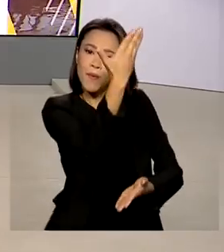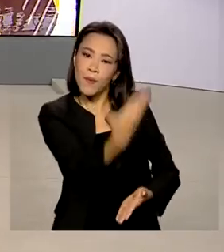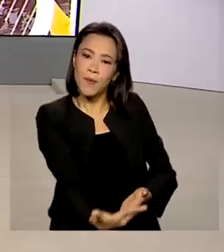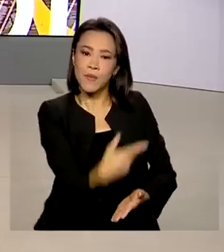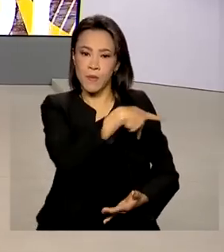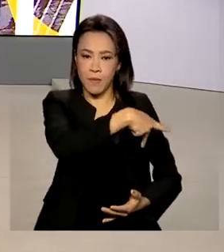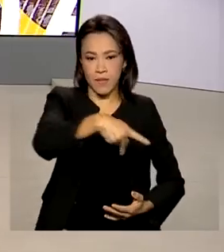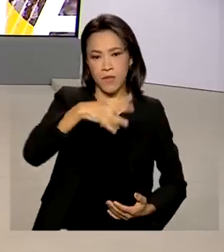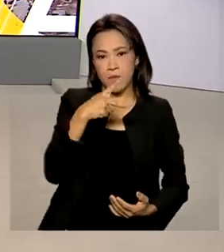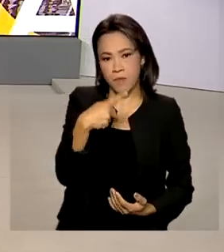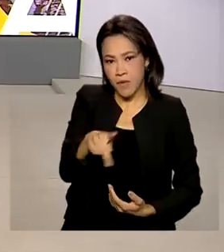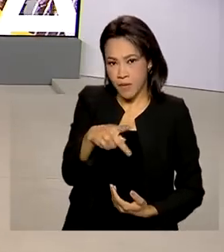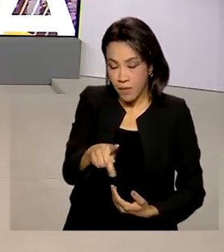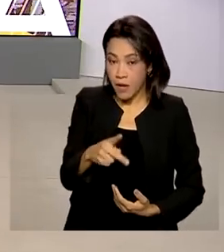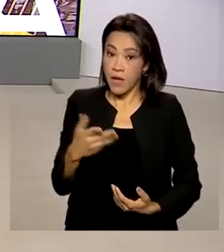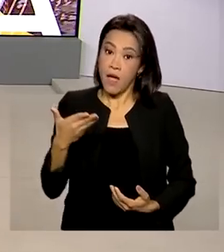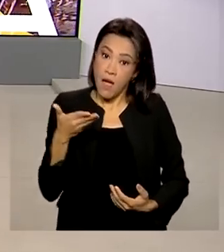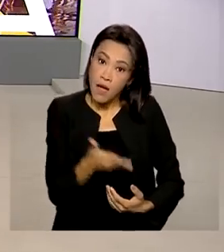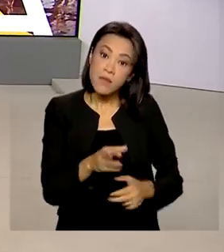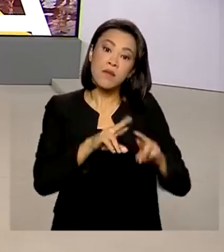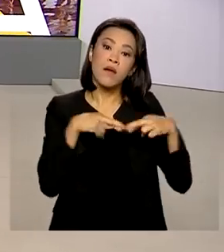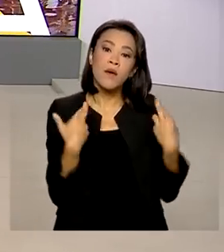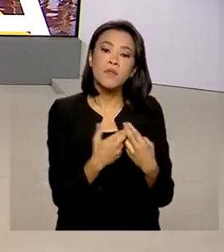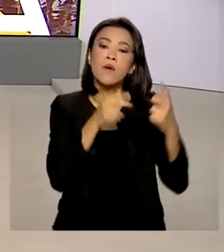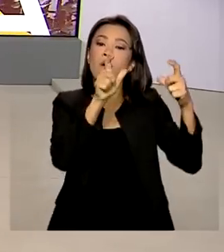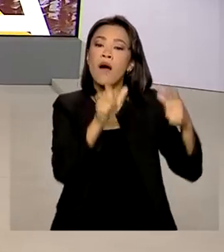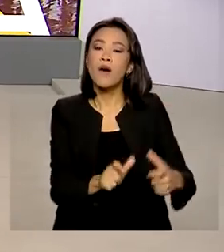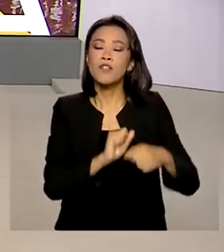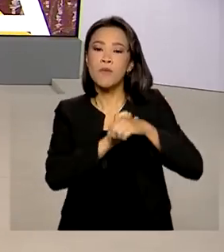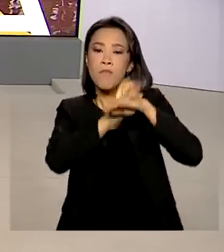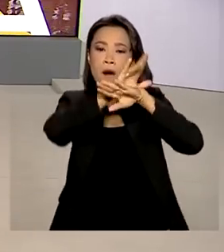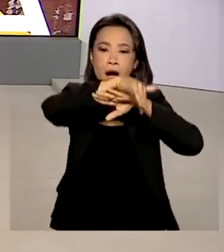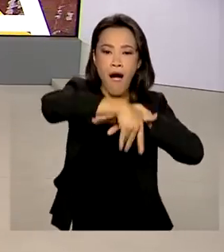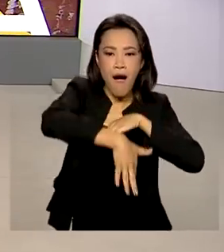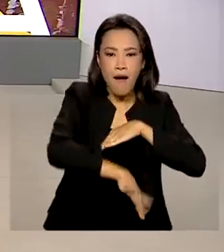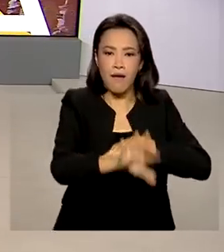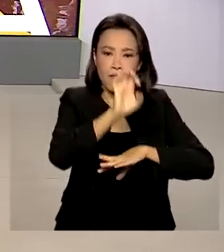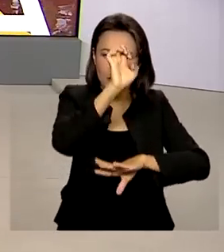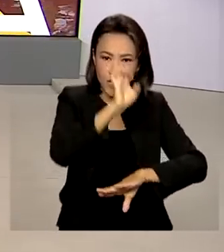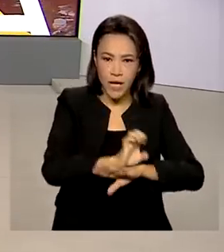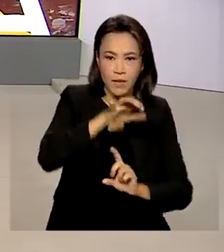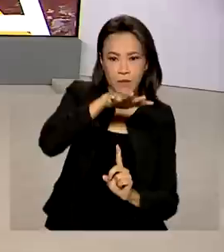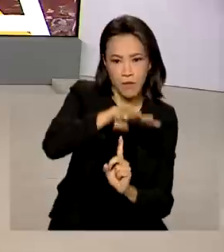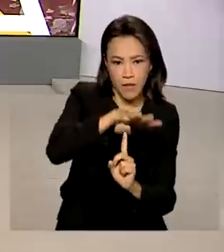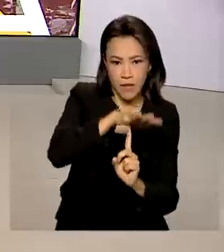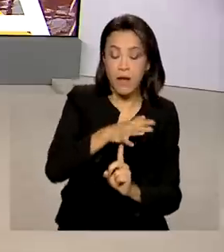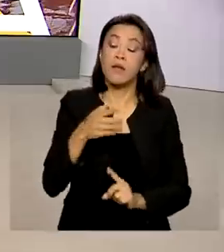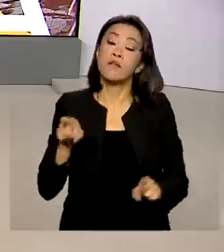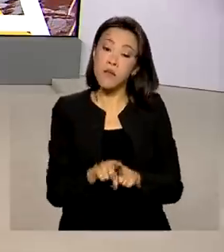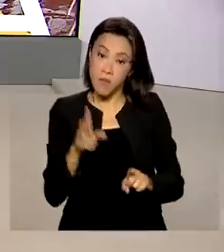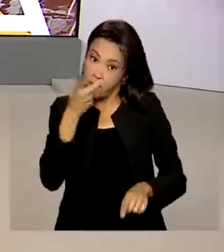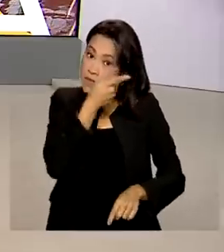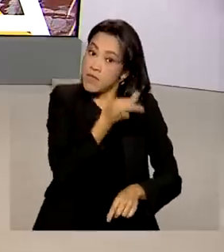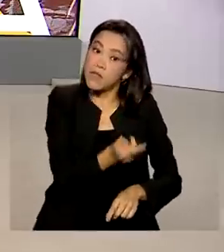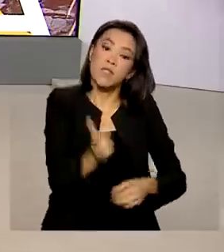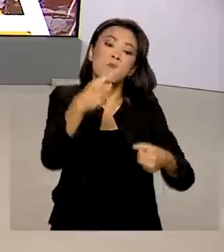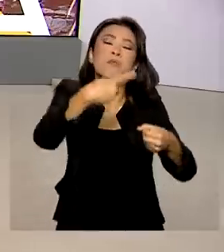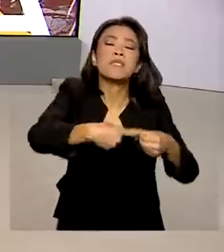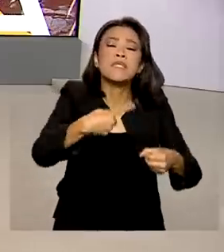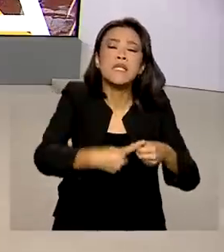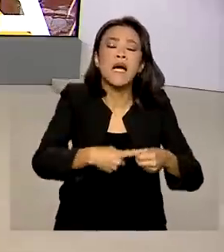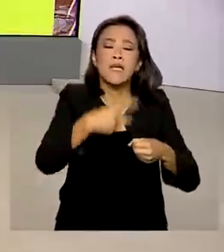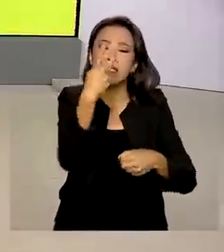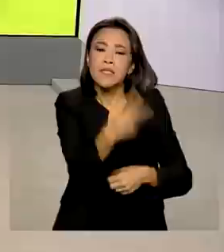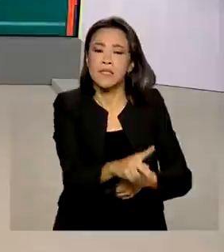Mário Abdo Benitez. A reunião será em Foz do Iguaçu, no Paraná. O presidente também visita hoje a cidade paranaense de Humuarama.